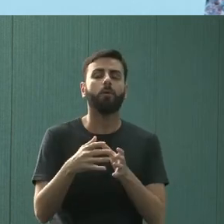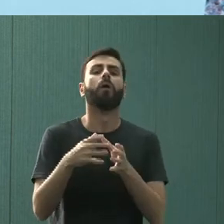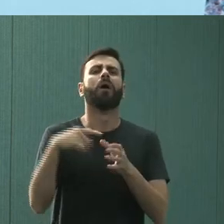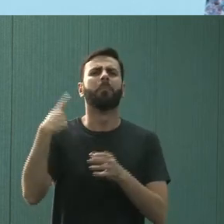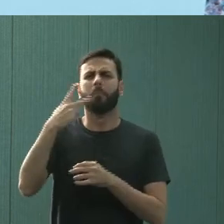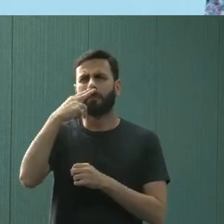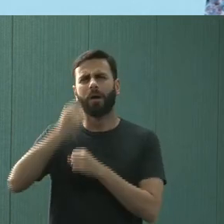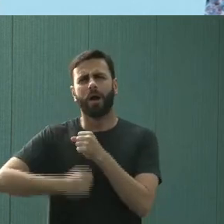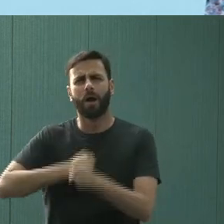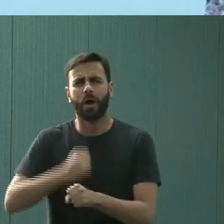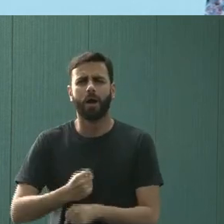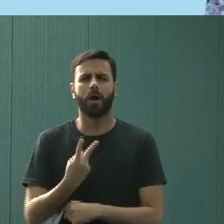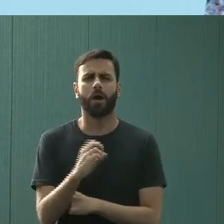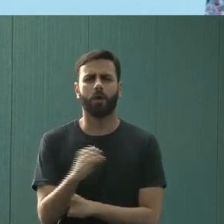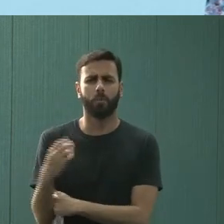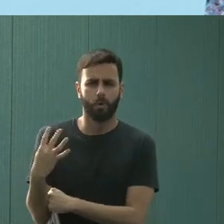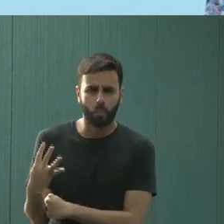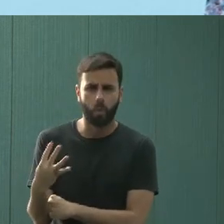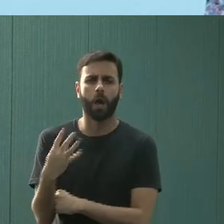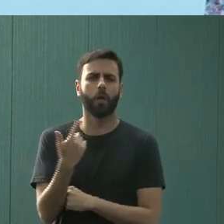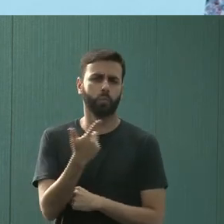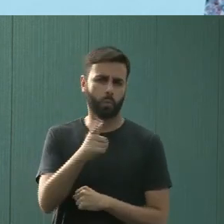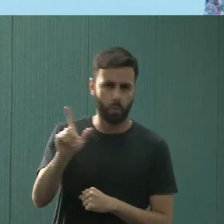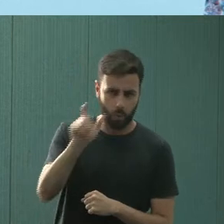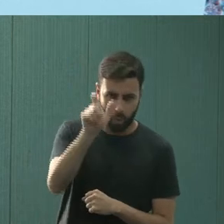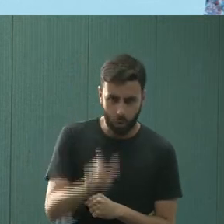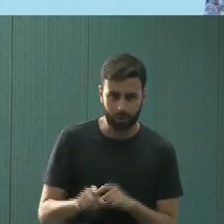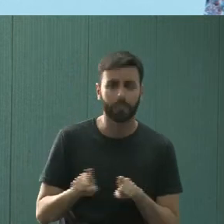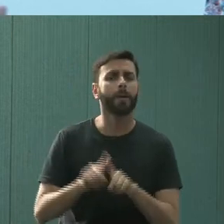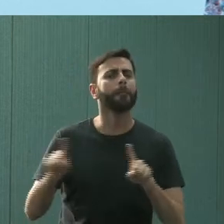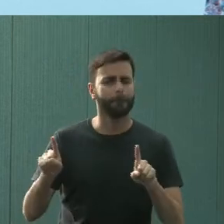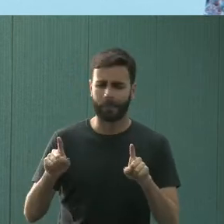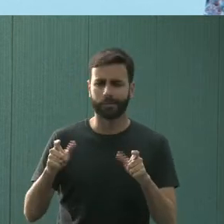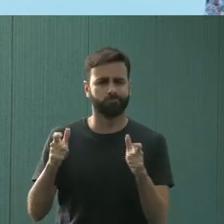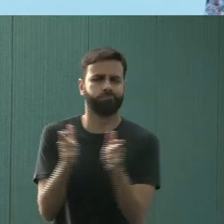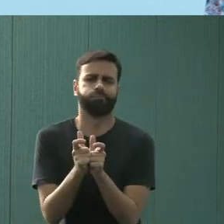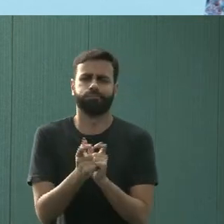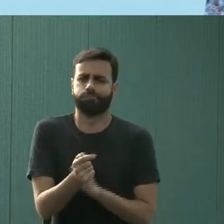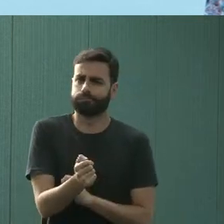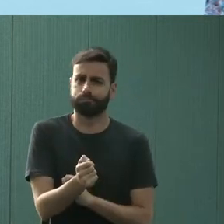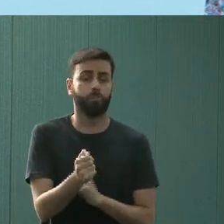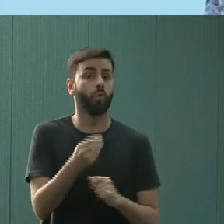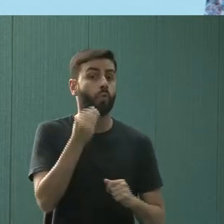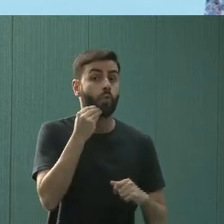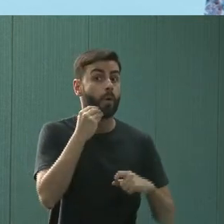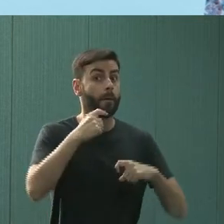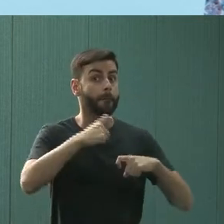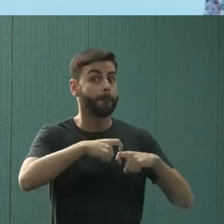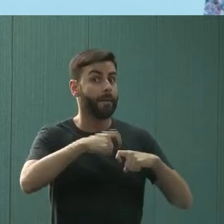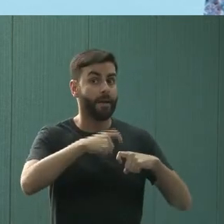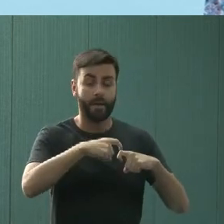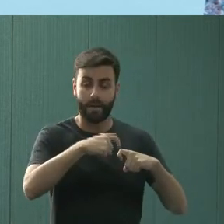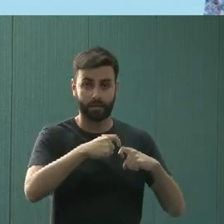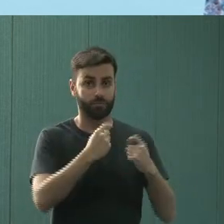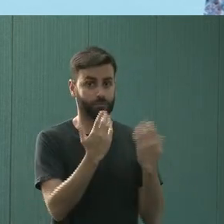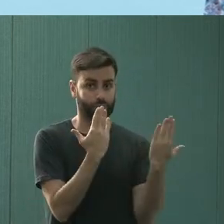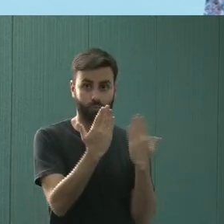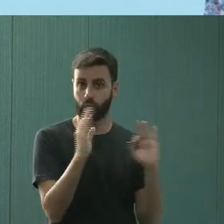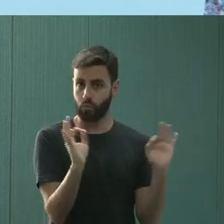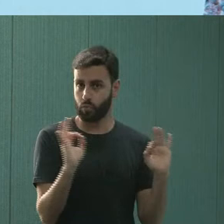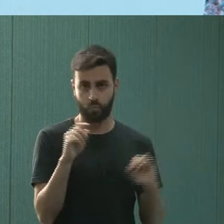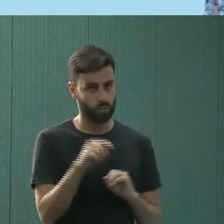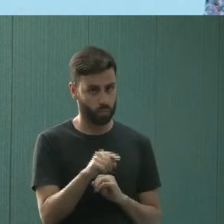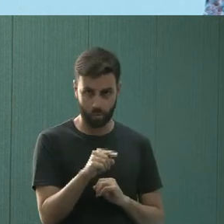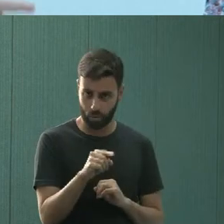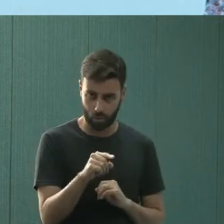acho que em 2004, entrou a Graziella, mas ainda era uma equipe bem pequena, não havia psiquiatra, não havia...